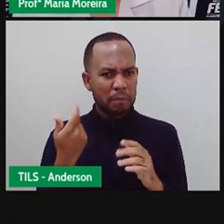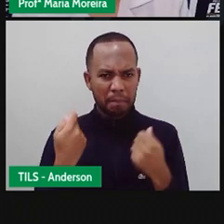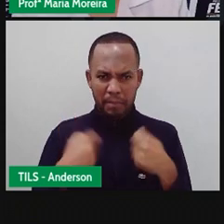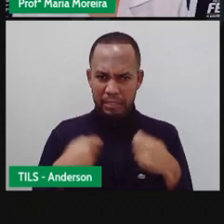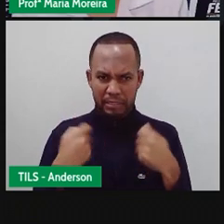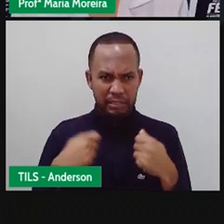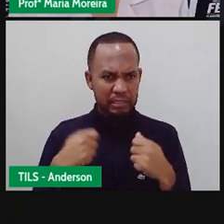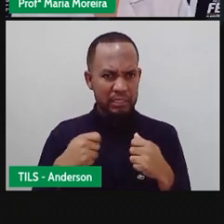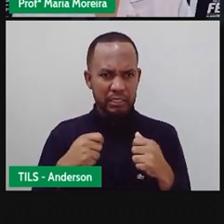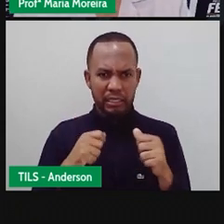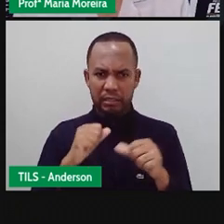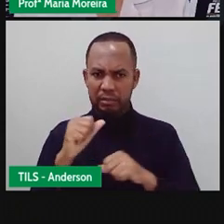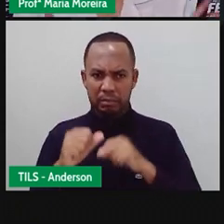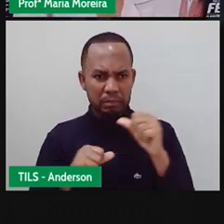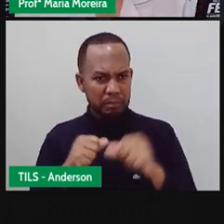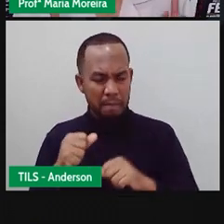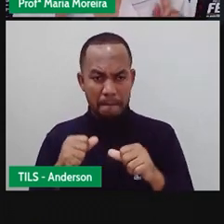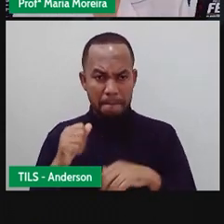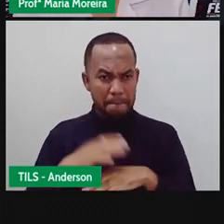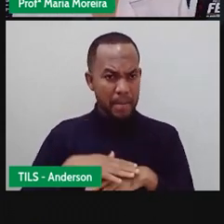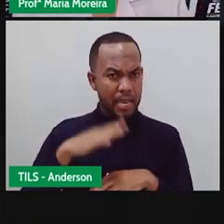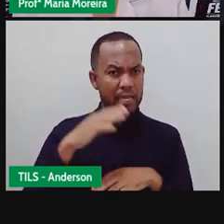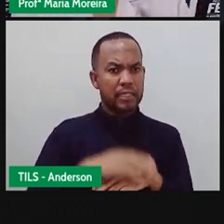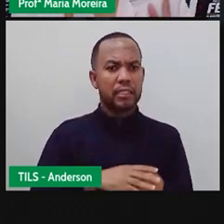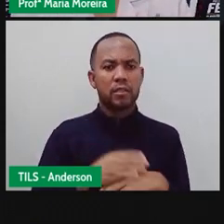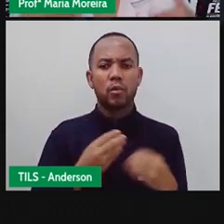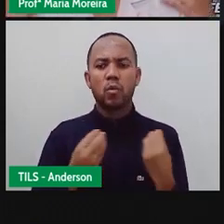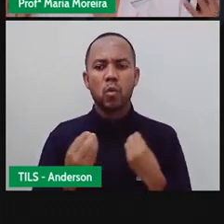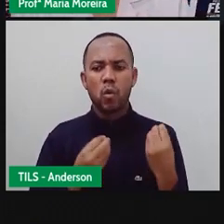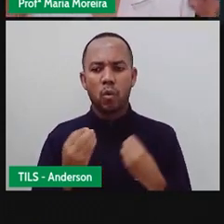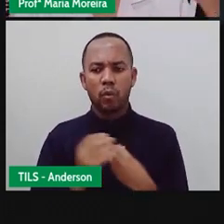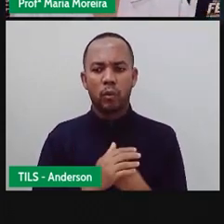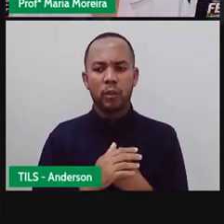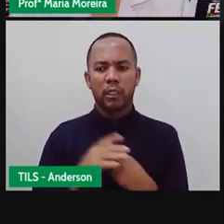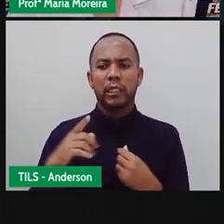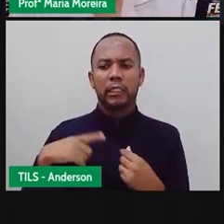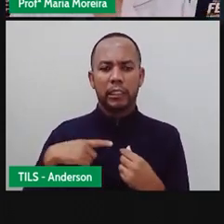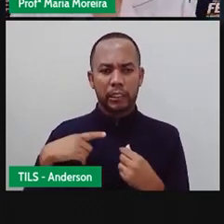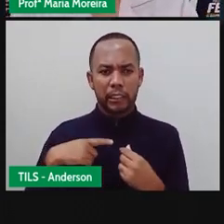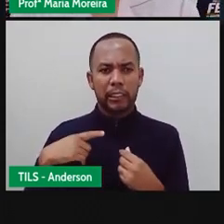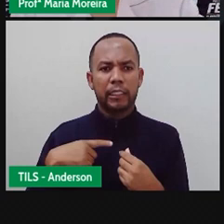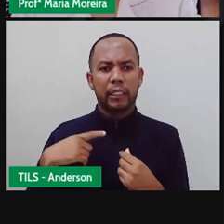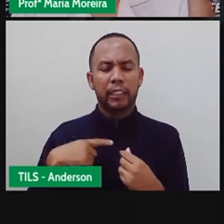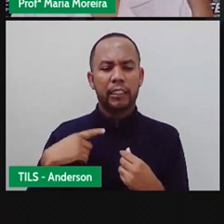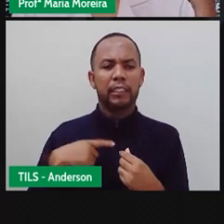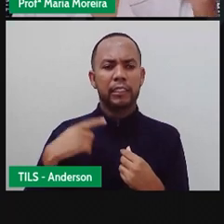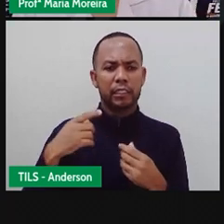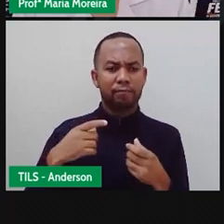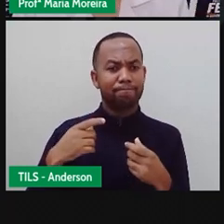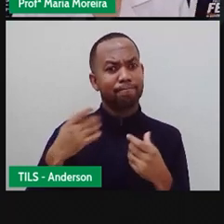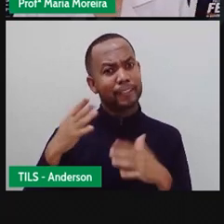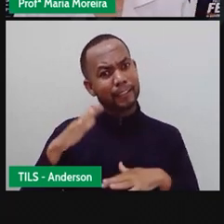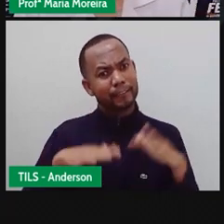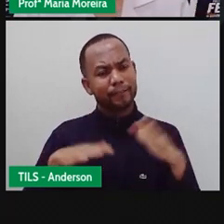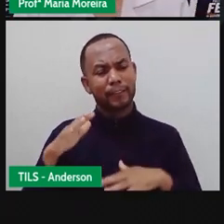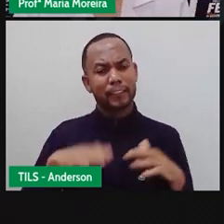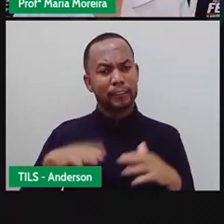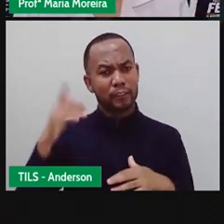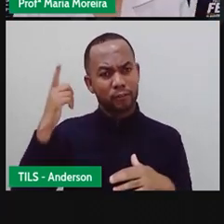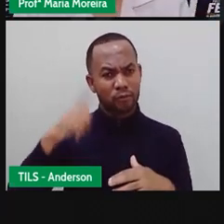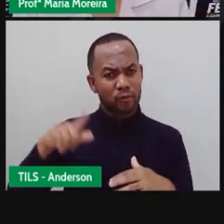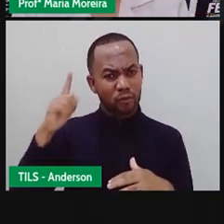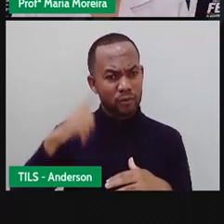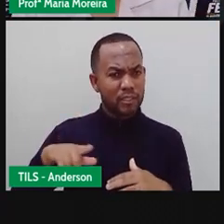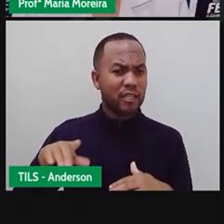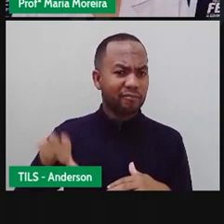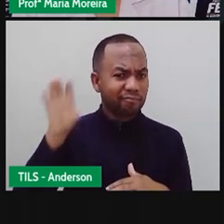Não Quer dizer que a maioria é Mas existem casos que Conseguem aí A retomada